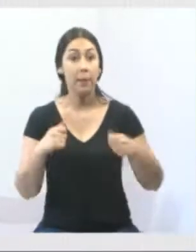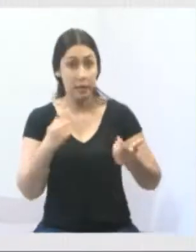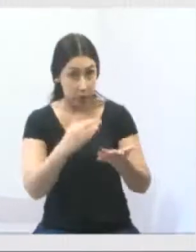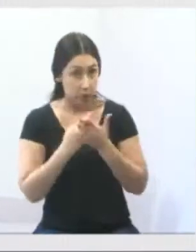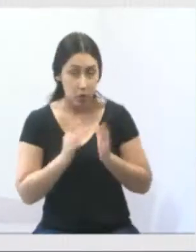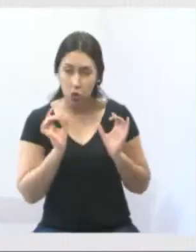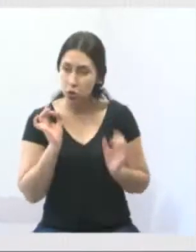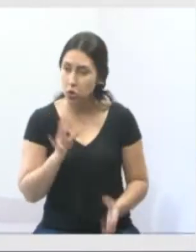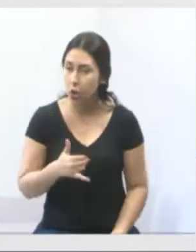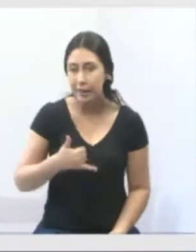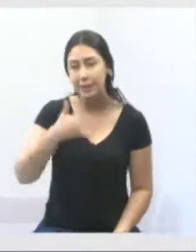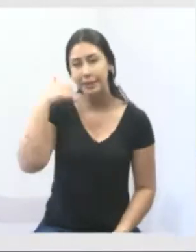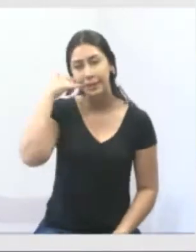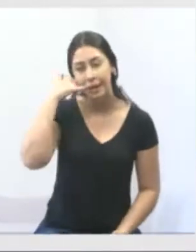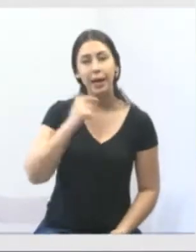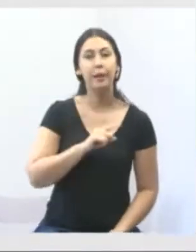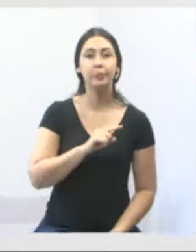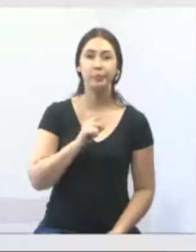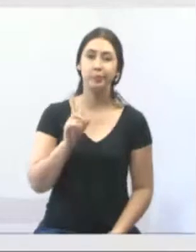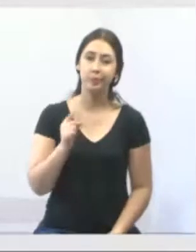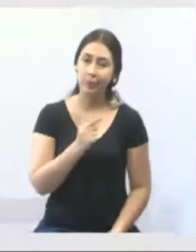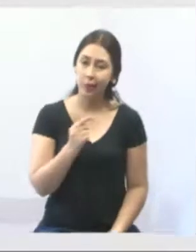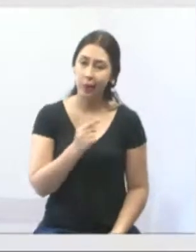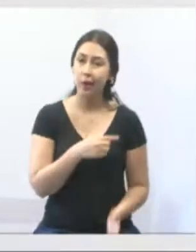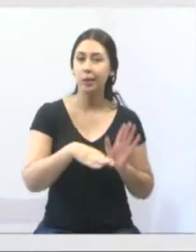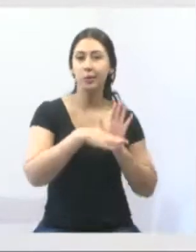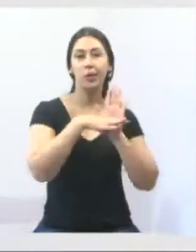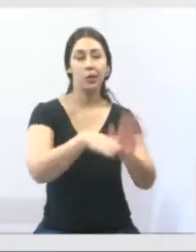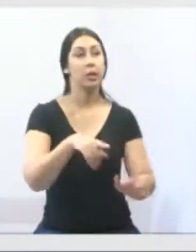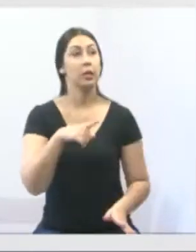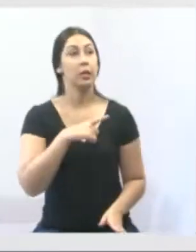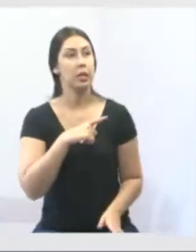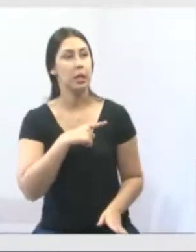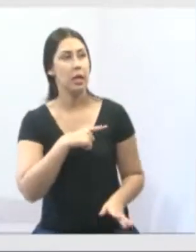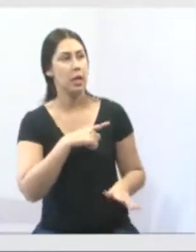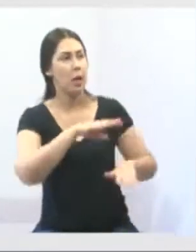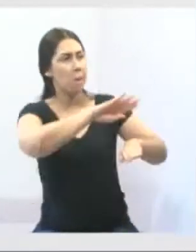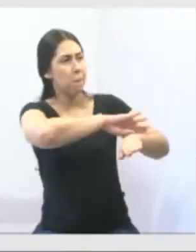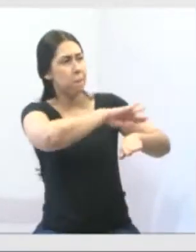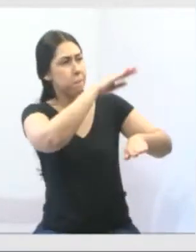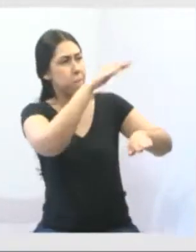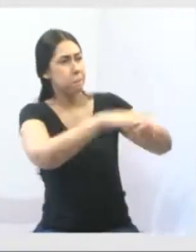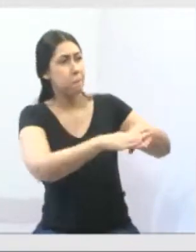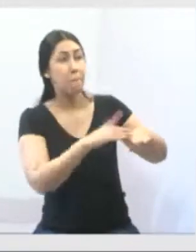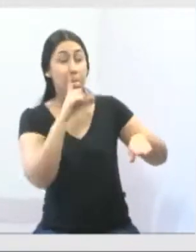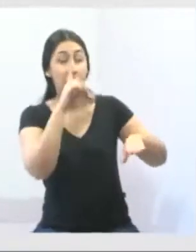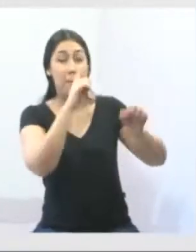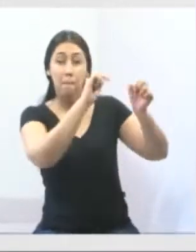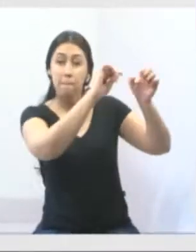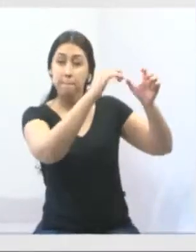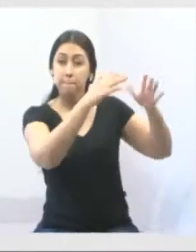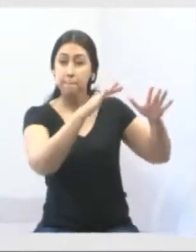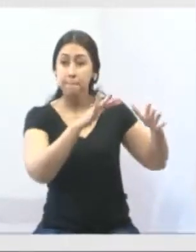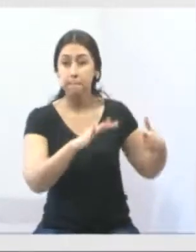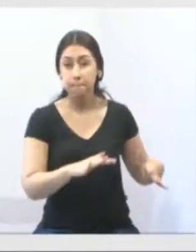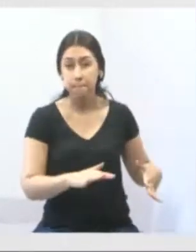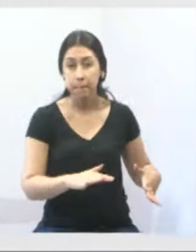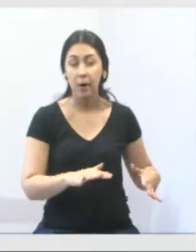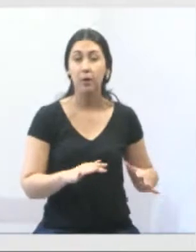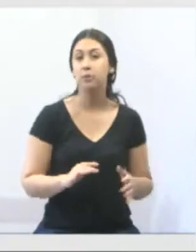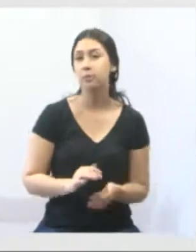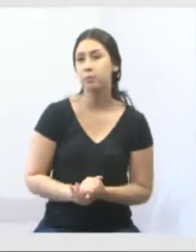Civil que a gente vê com problemas de barranco, de muros de arrimo, de queda de barreiras,